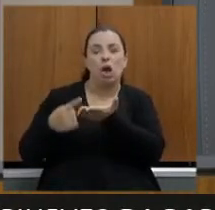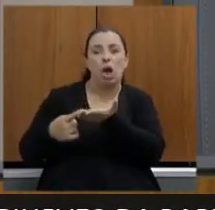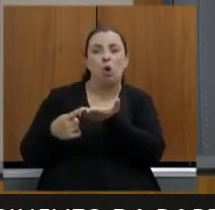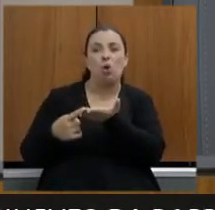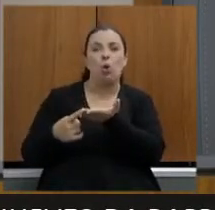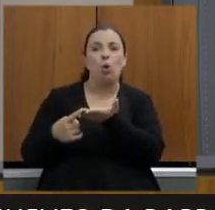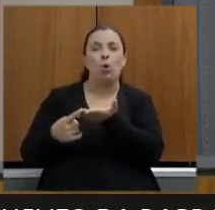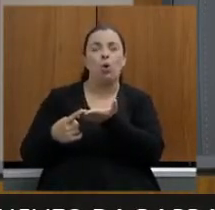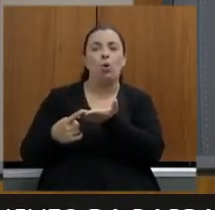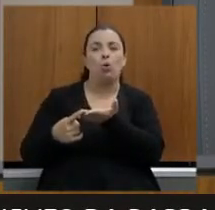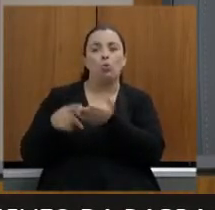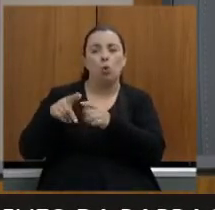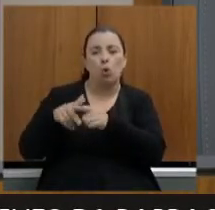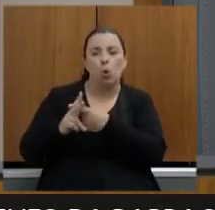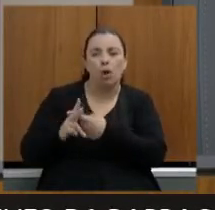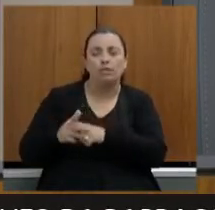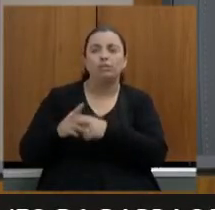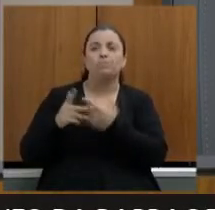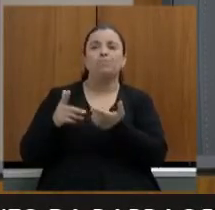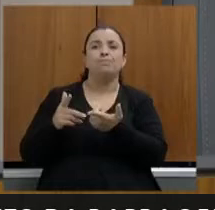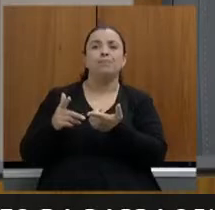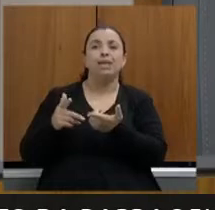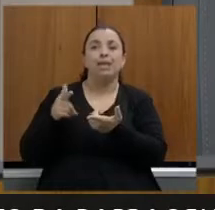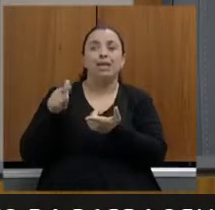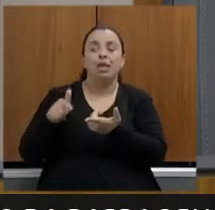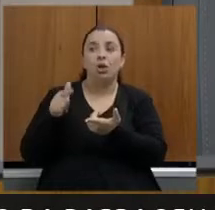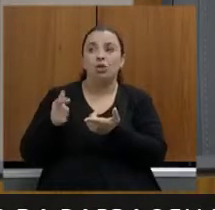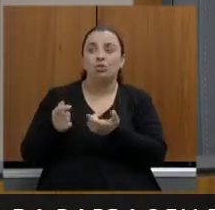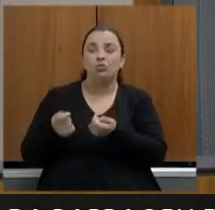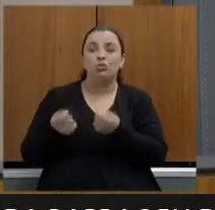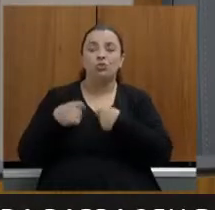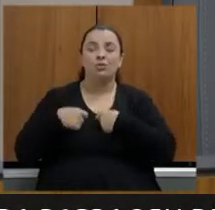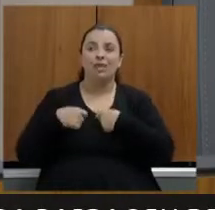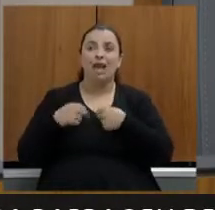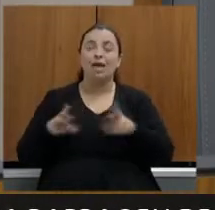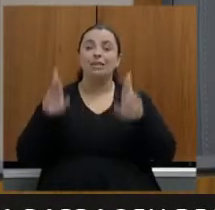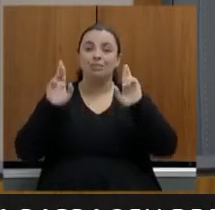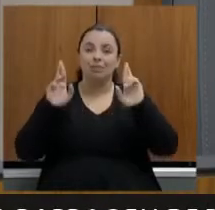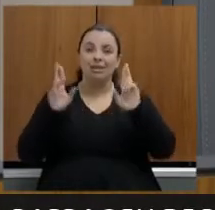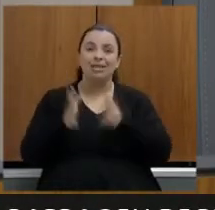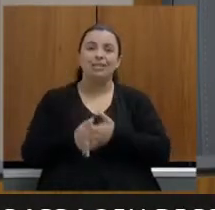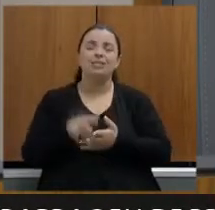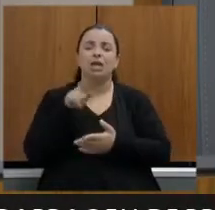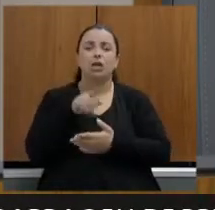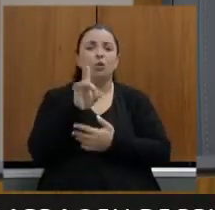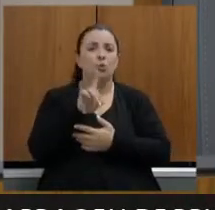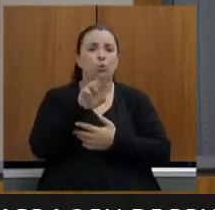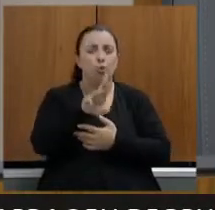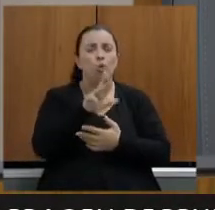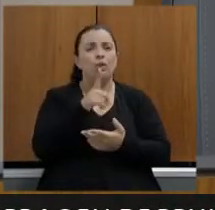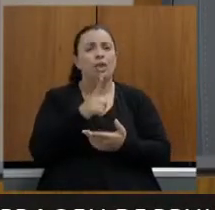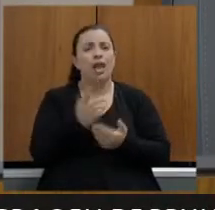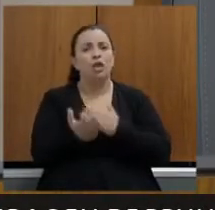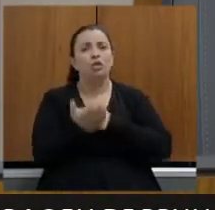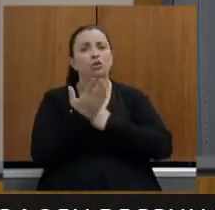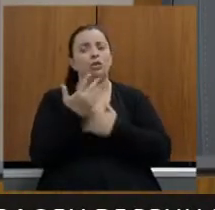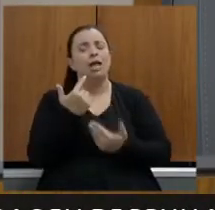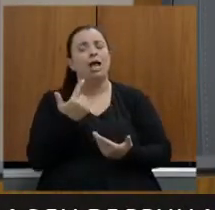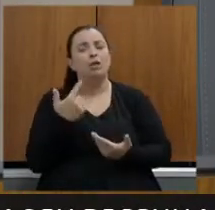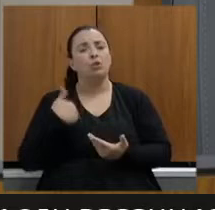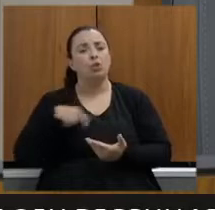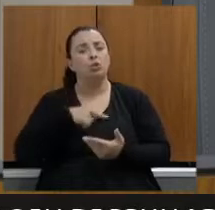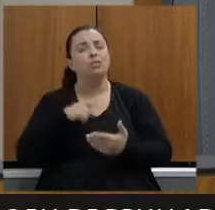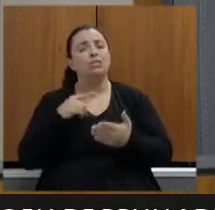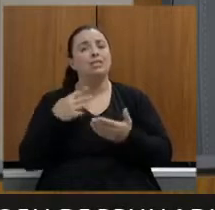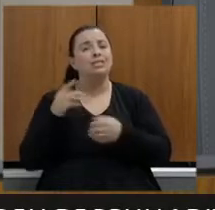extremamente envolvida com essas situações com essas questões tem ajudado muito nosso estado né Luiz muito o